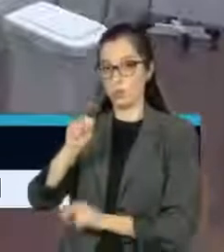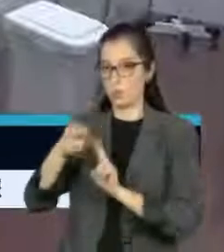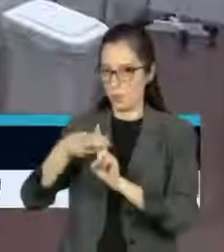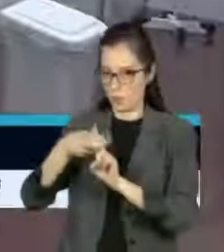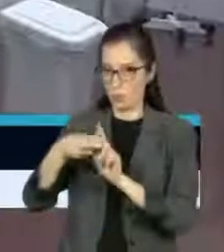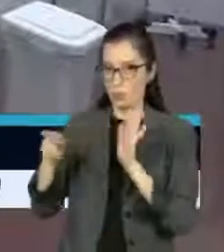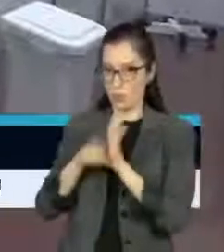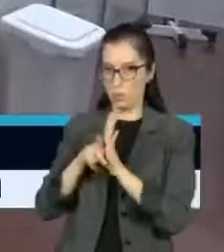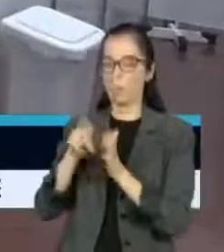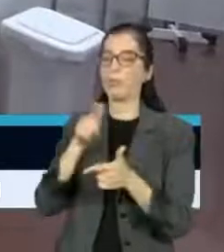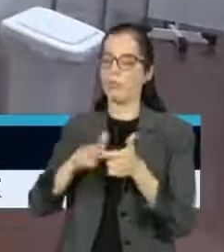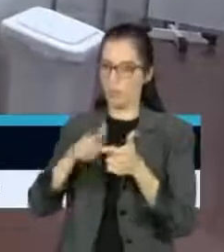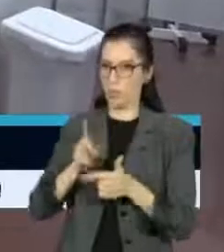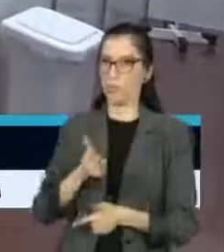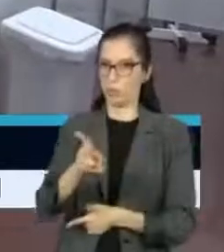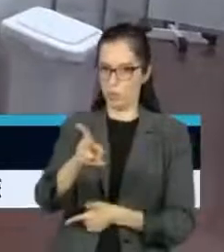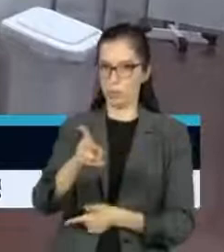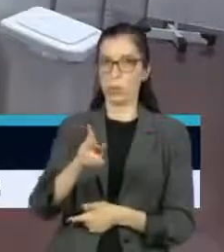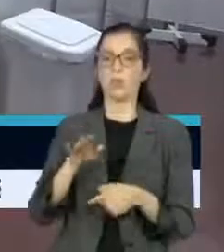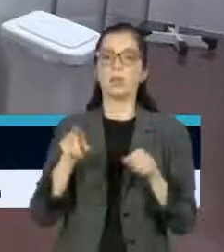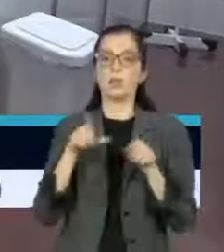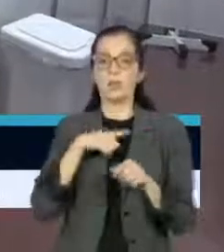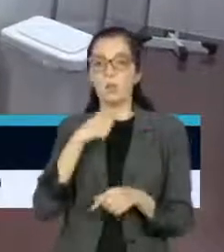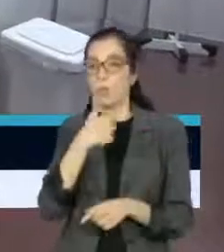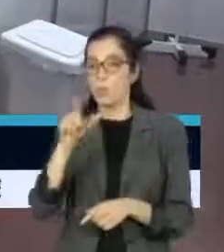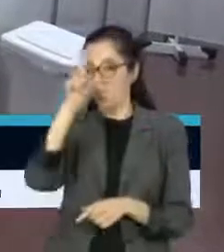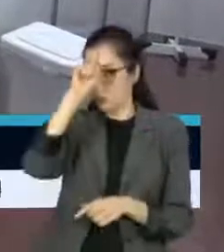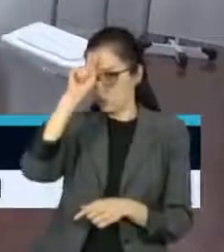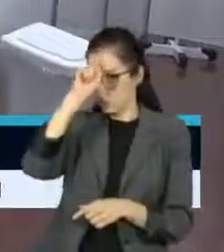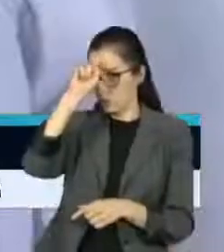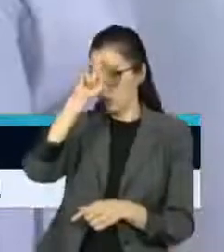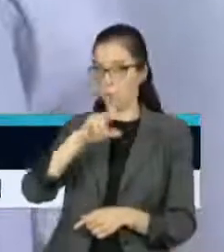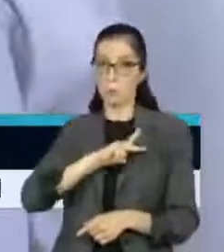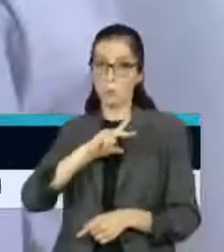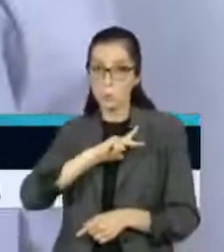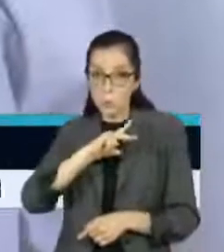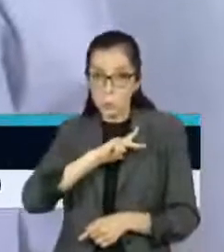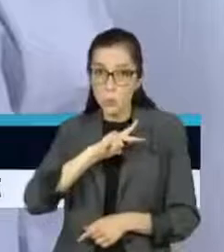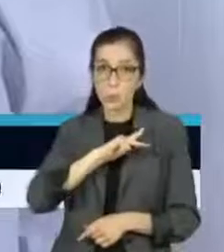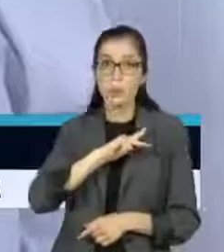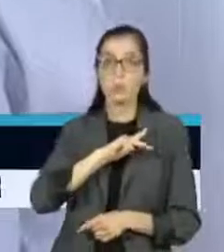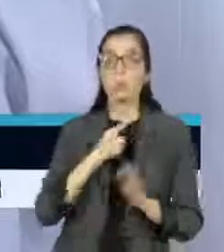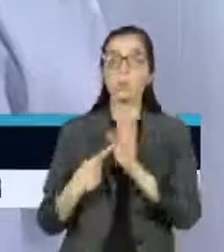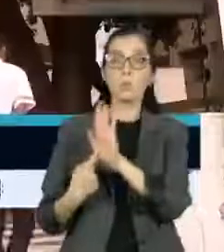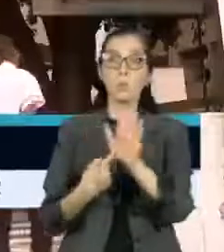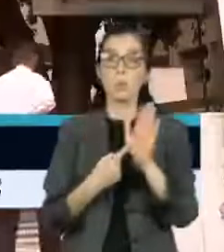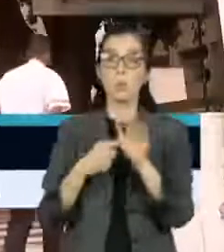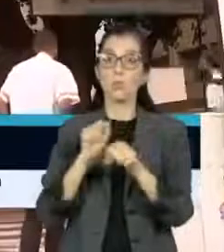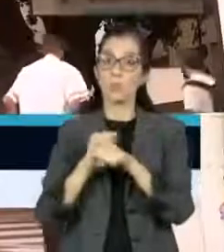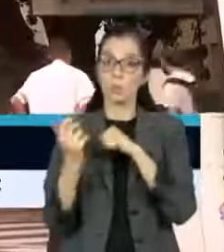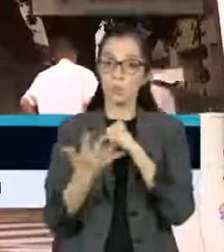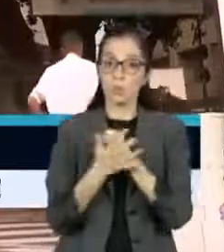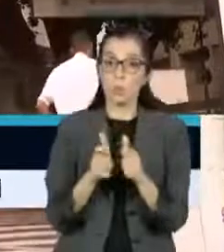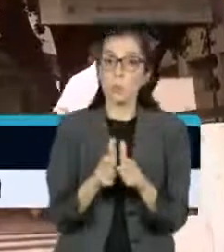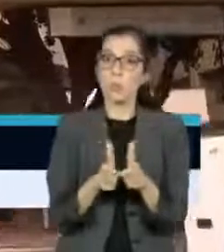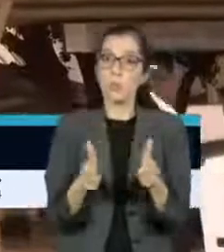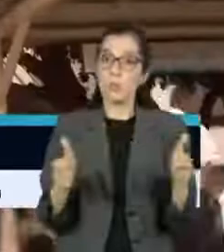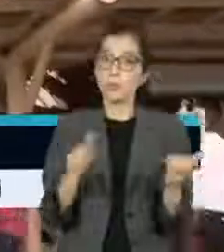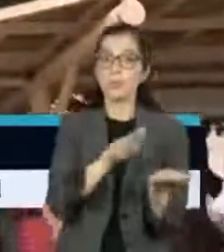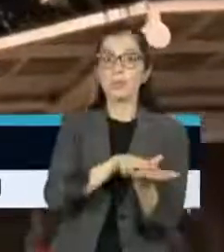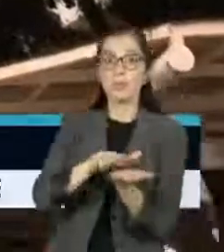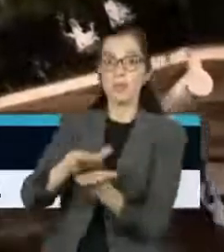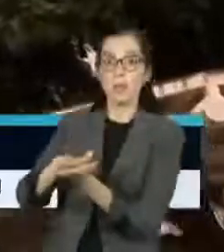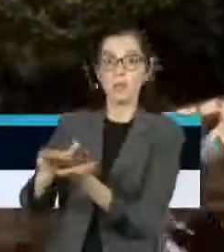voltaram a registrar alta de internações de pacientes com a Covid-19. Segundo informações do Agacor, no dia 20 de outubro,